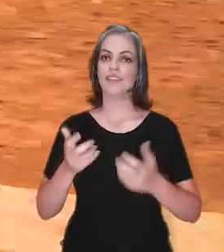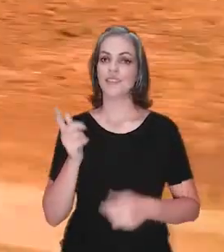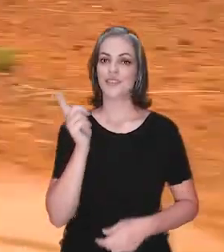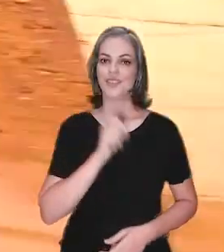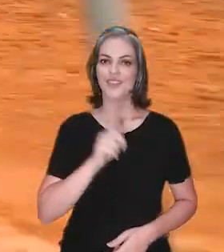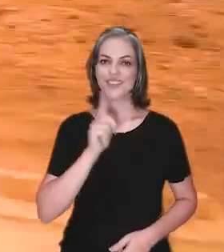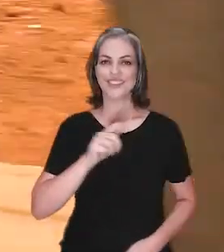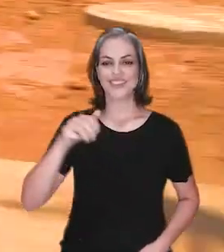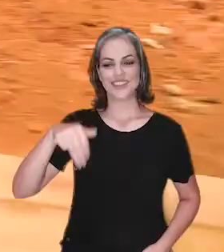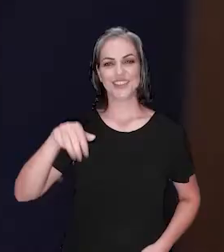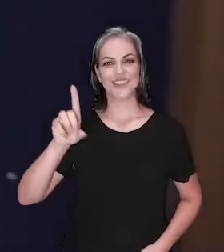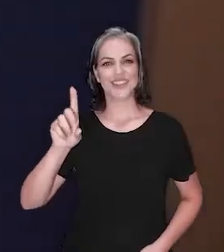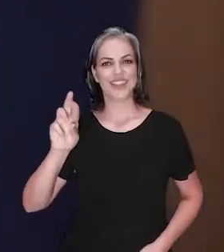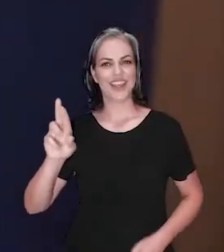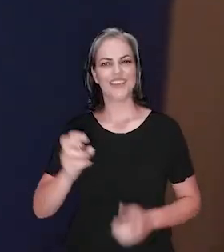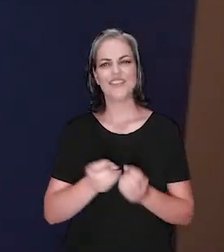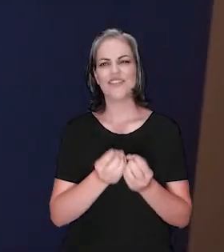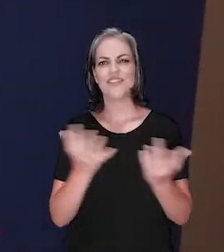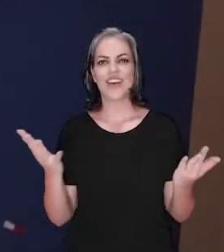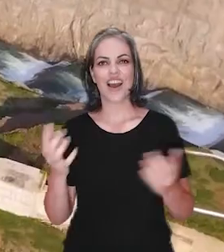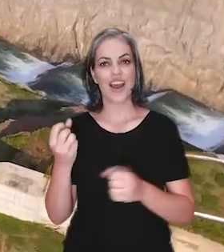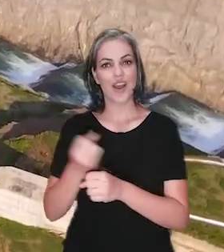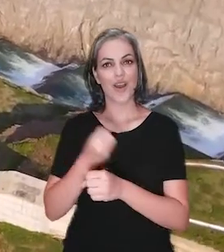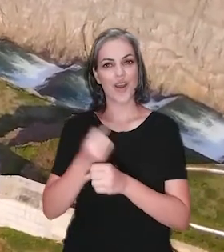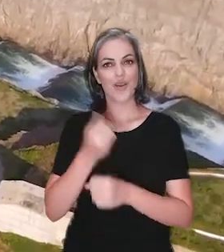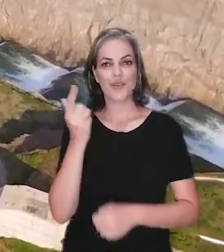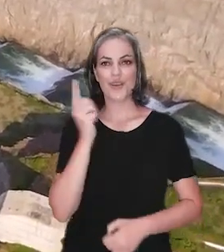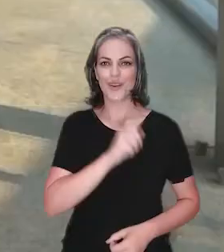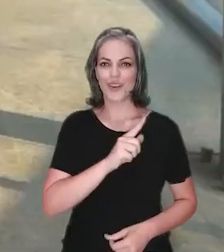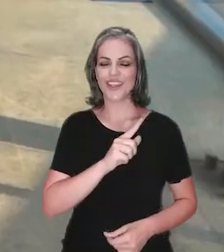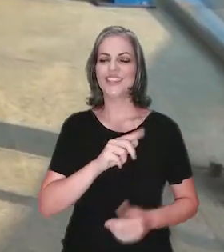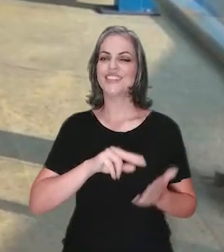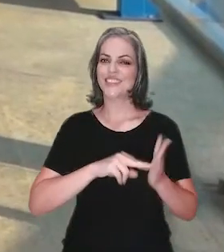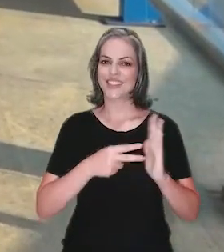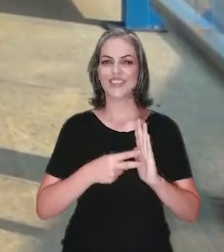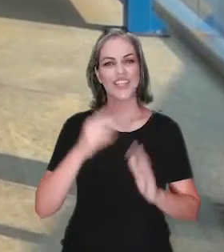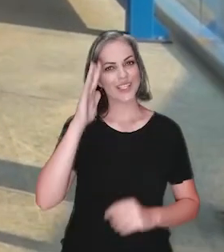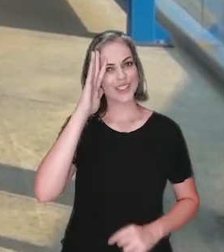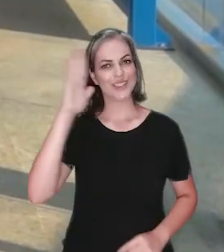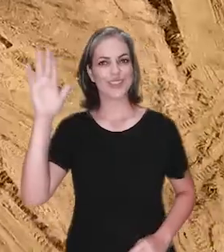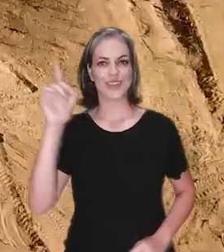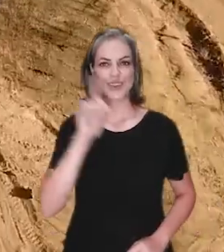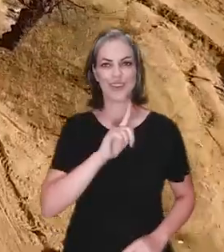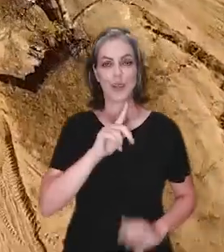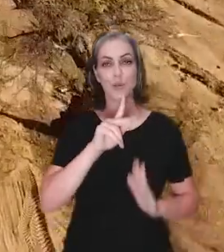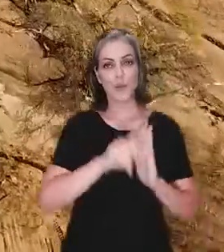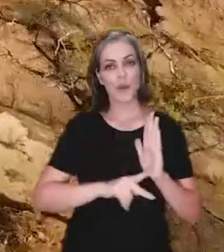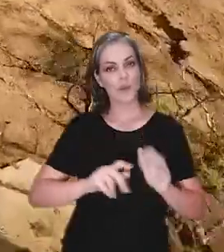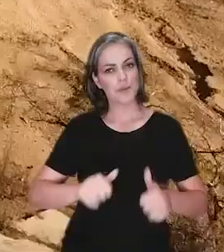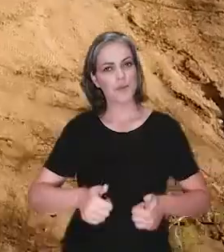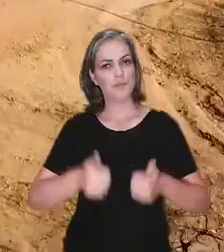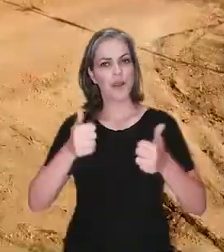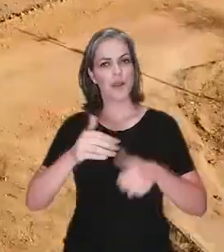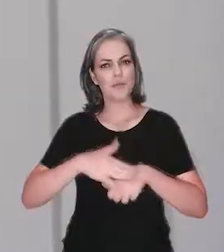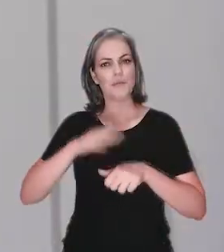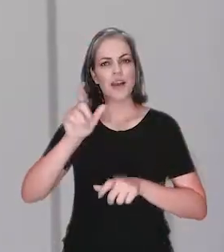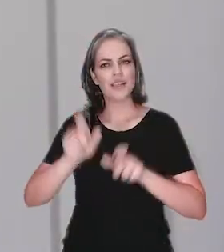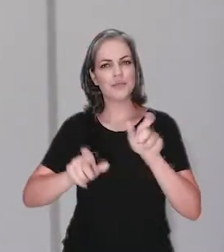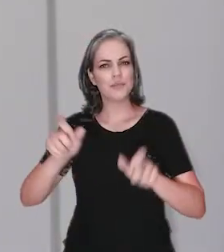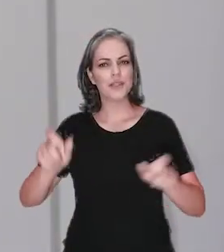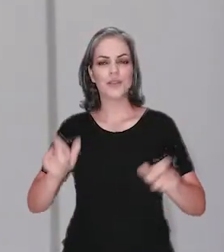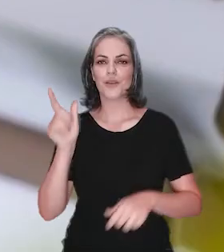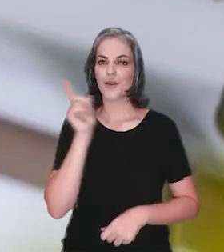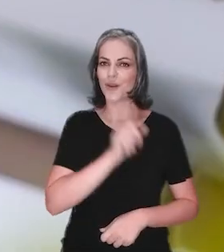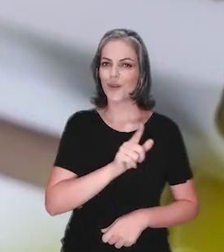No MDR entregou milhares de obras, que eram também sonhos. Modernizou programas e fez com que mais pessoas